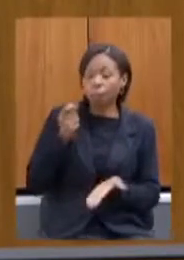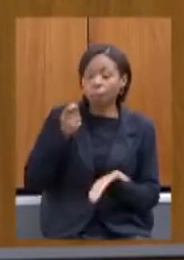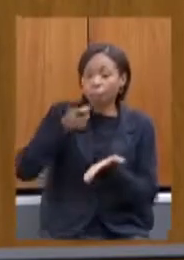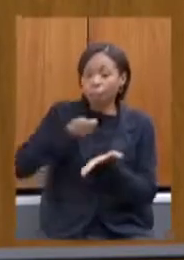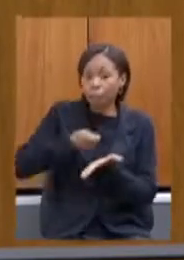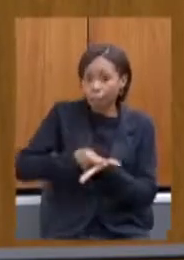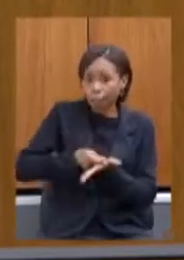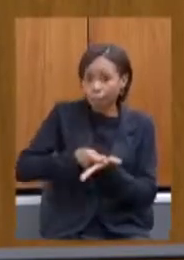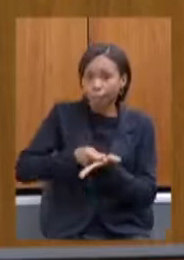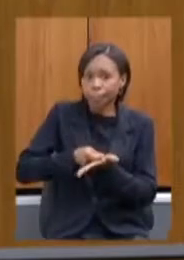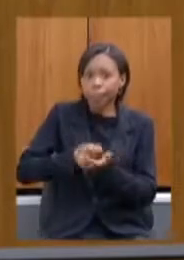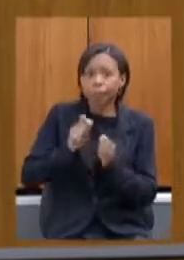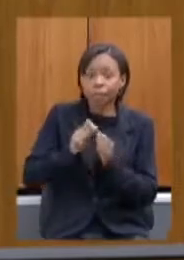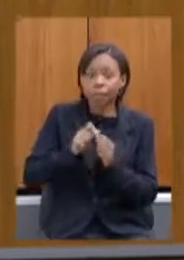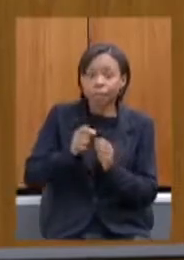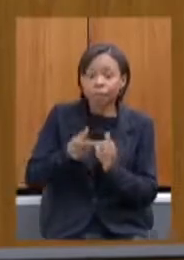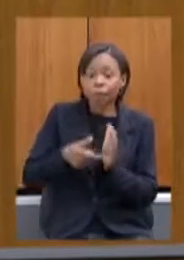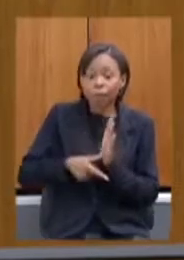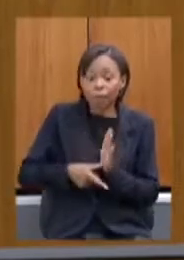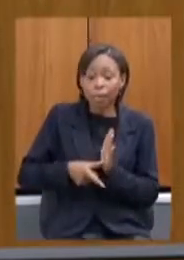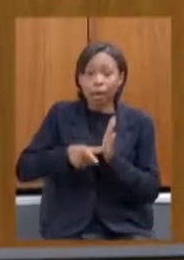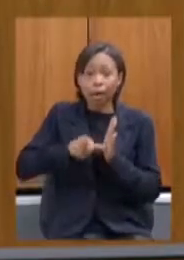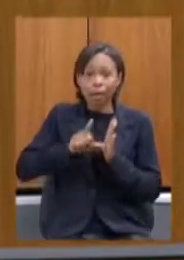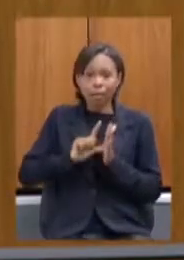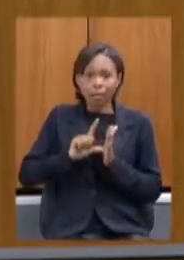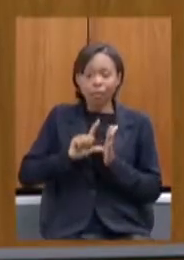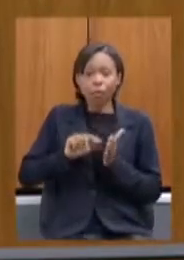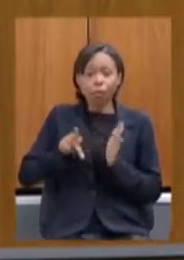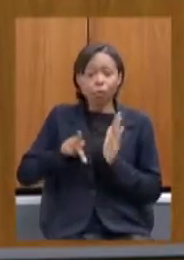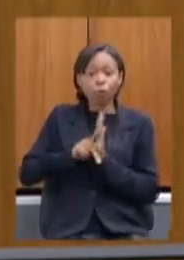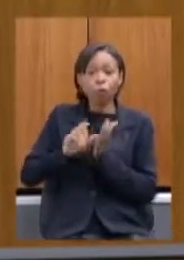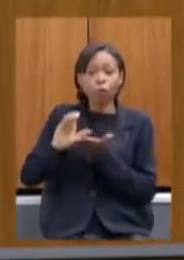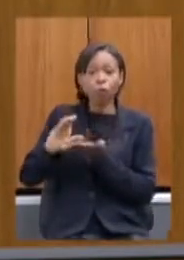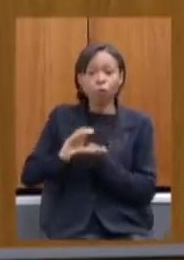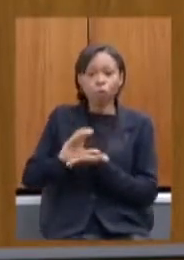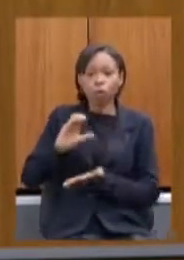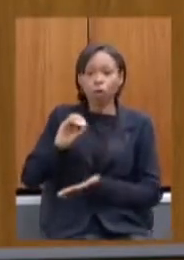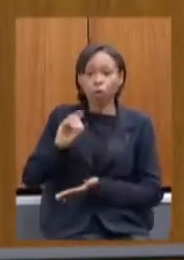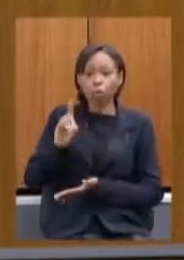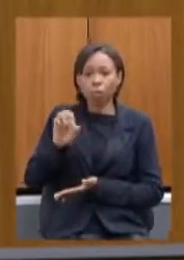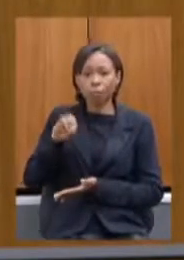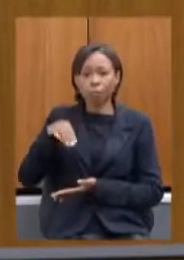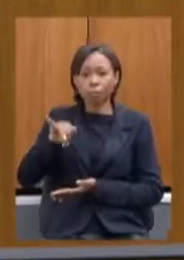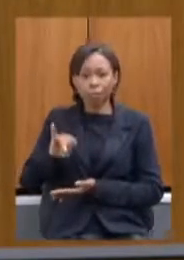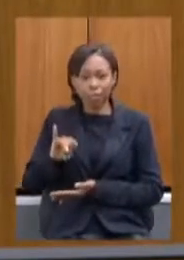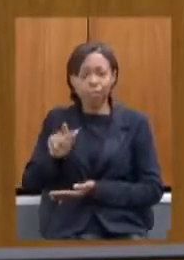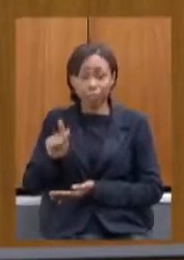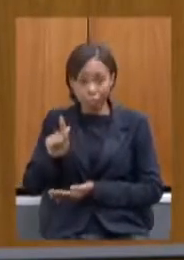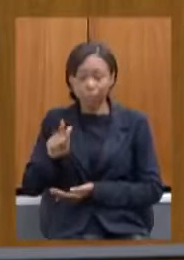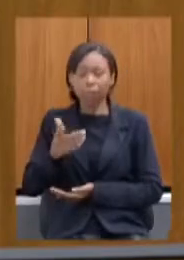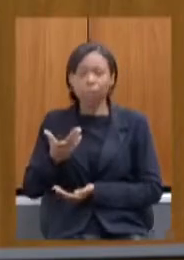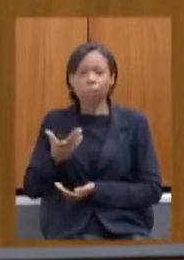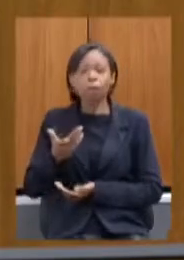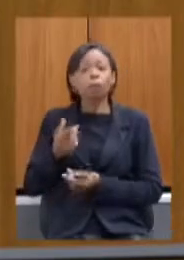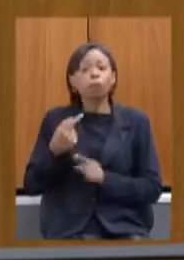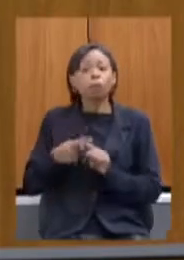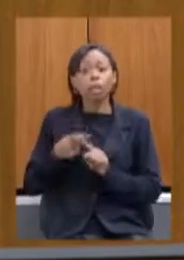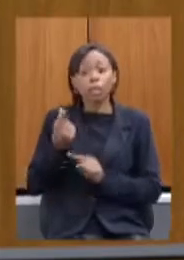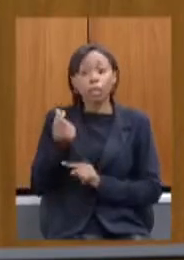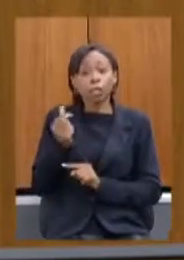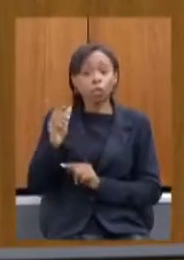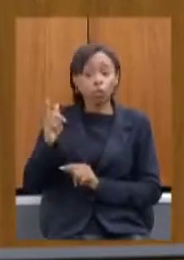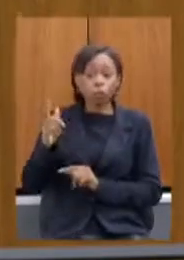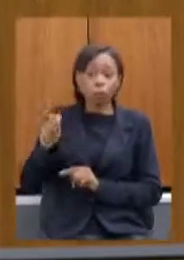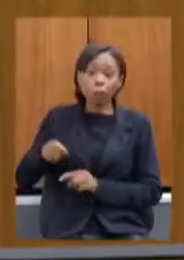fosse feito através da antecipação dos recebíveis da Codemig com o recurso a ideia era de justamente poder fazer o